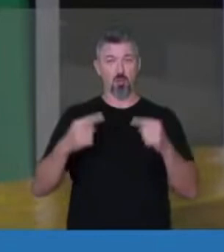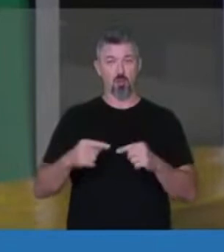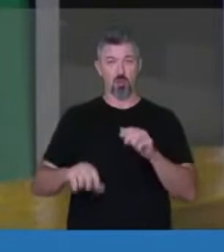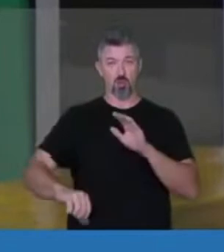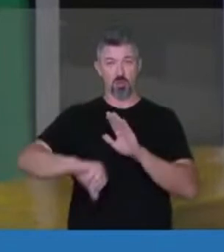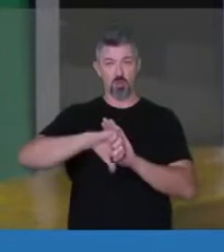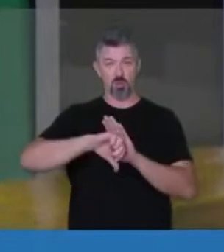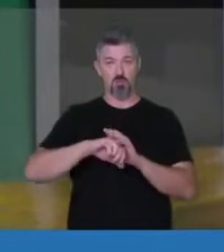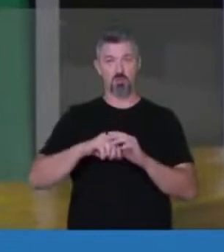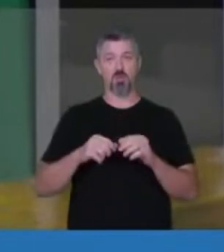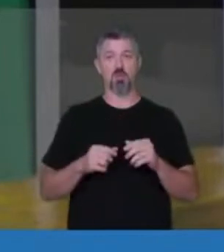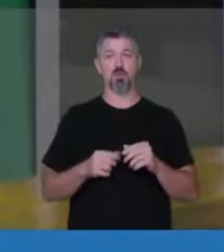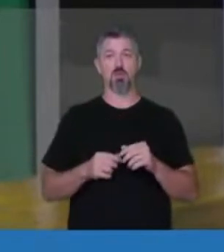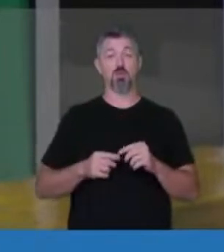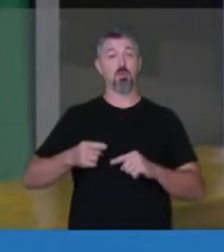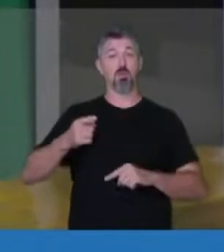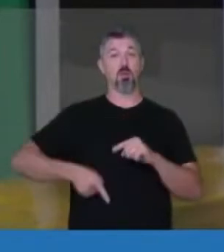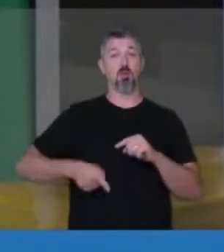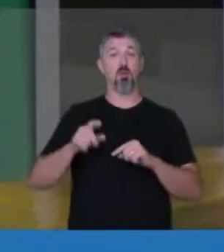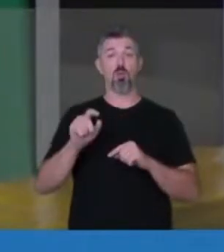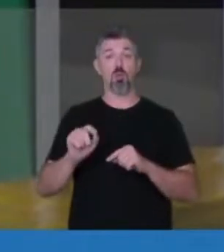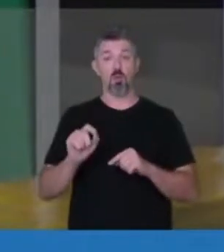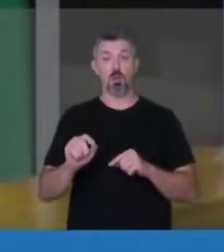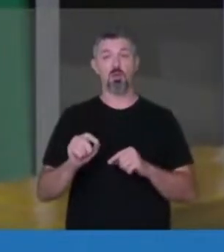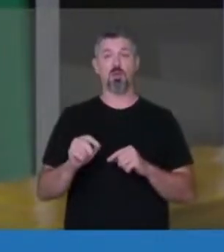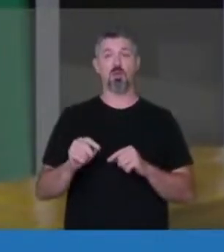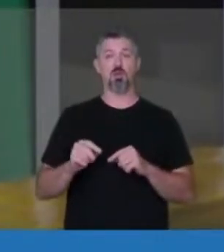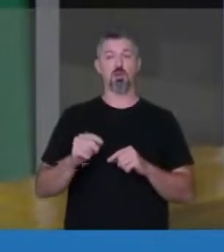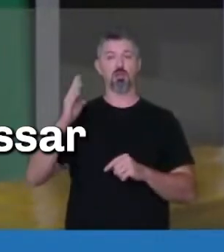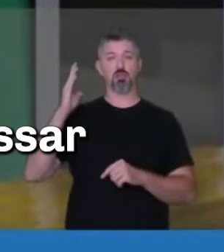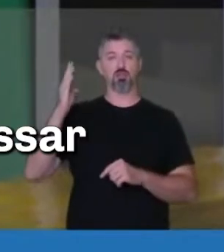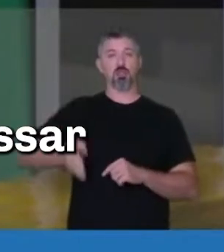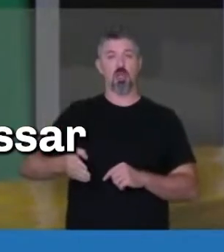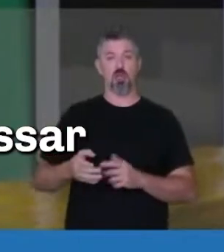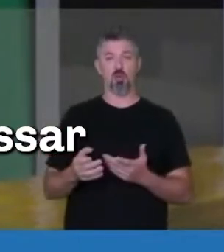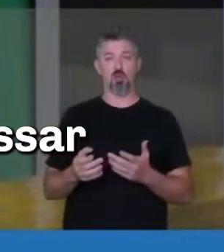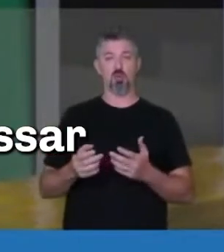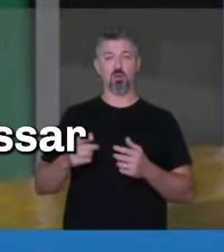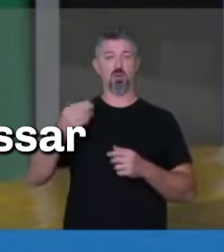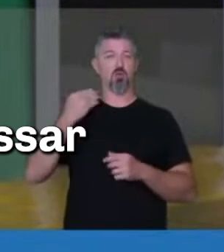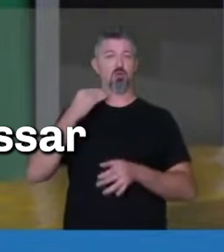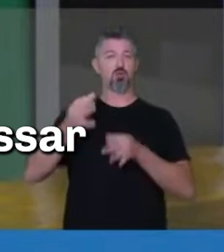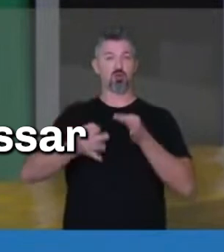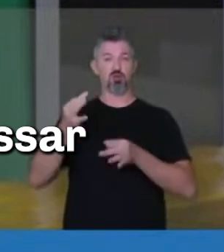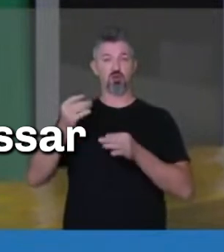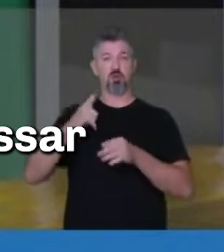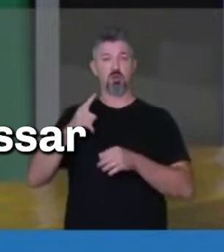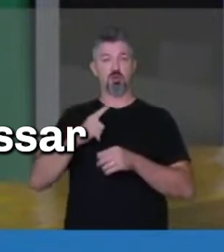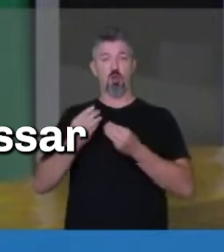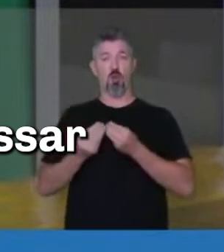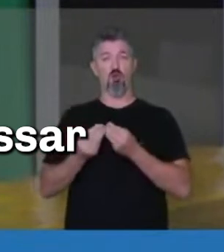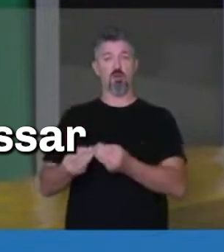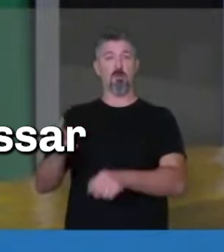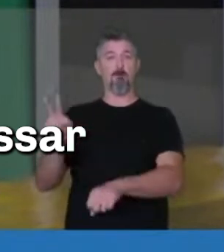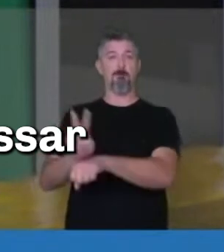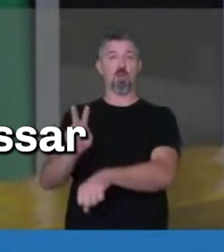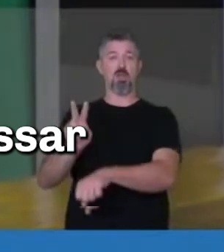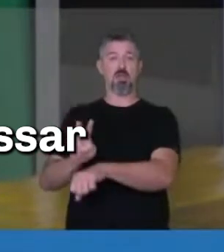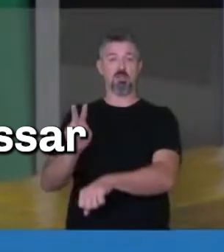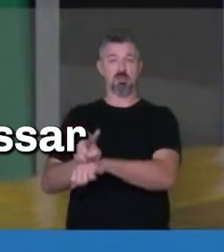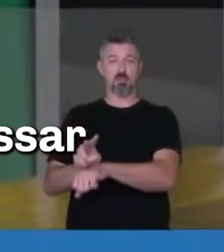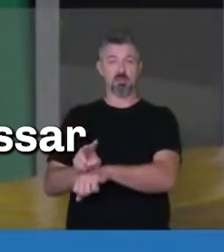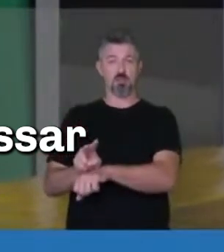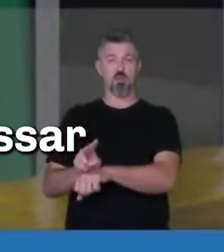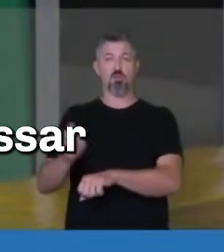se vedou tacitamente, de de ofício, você ter medidas cautelares, ele